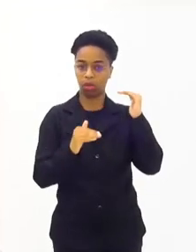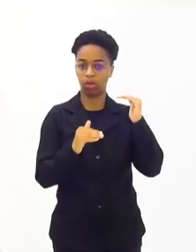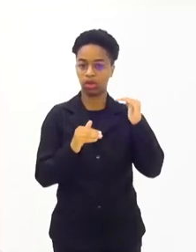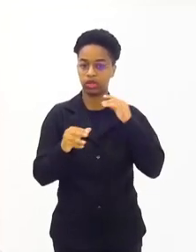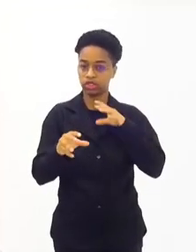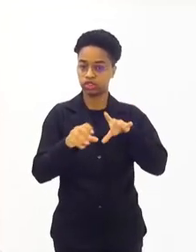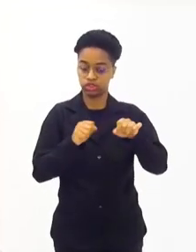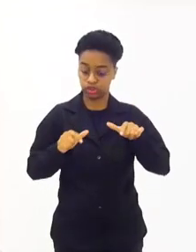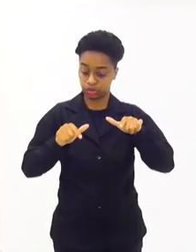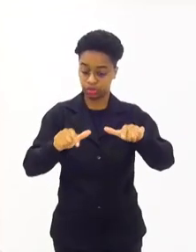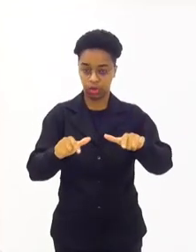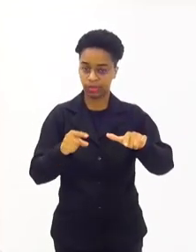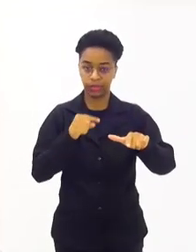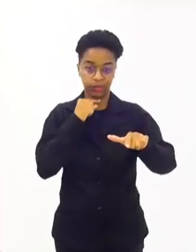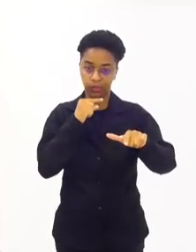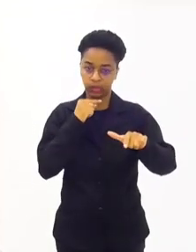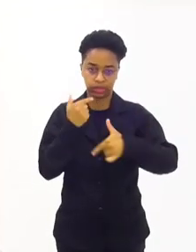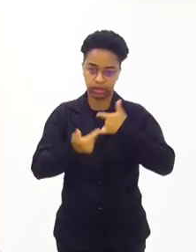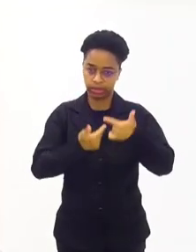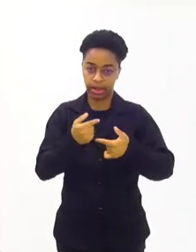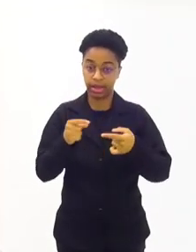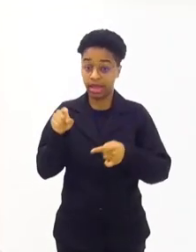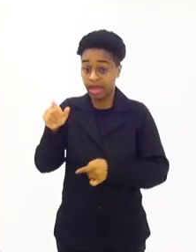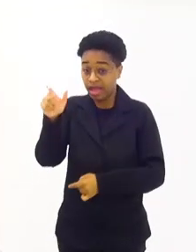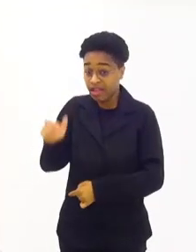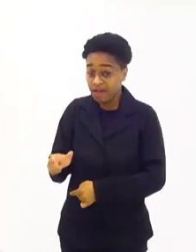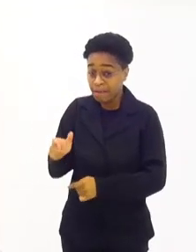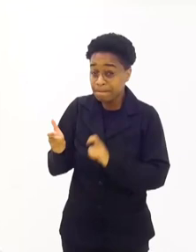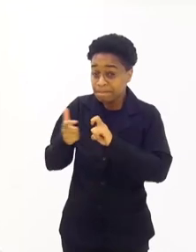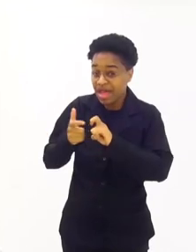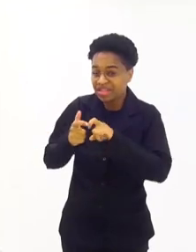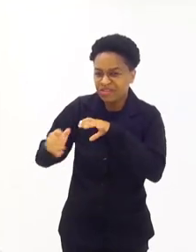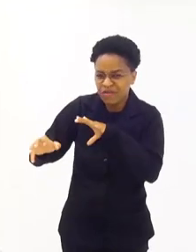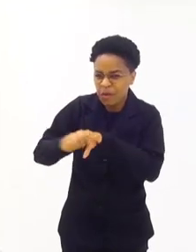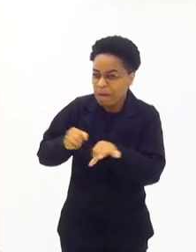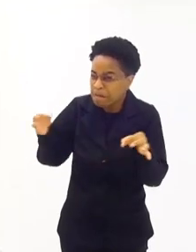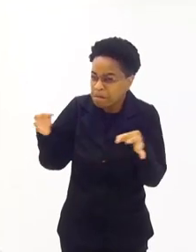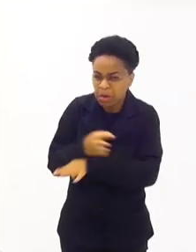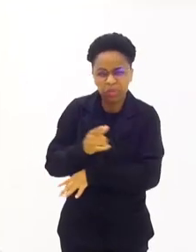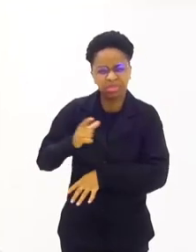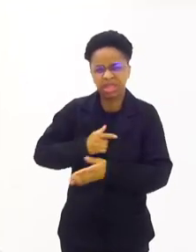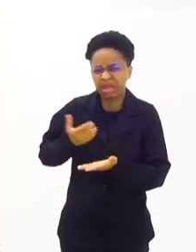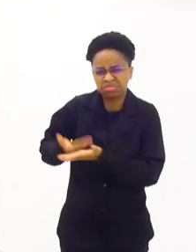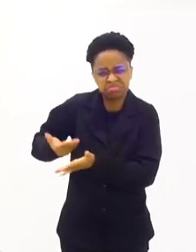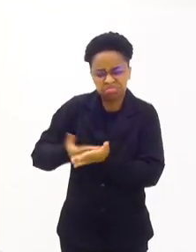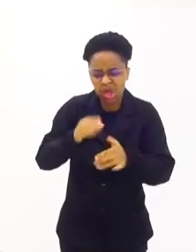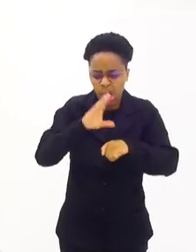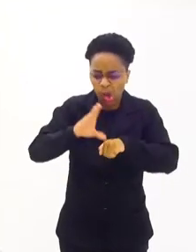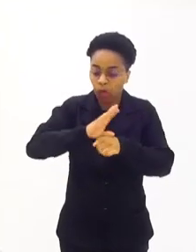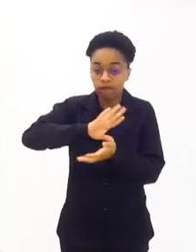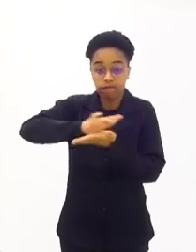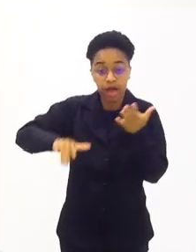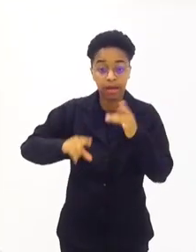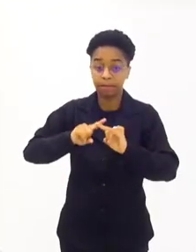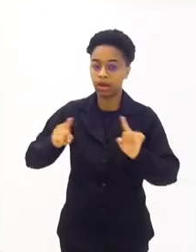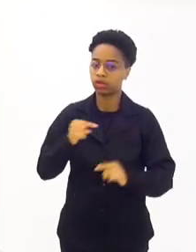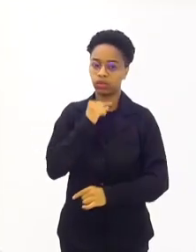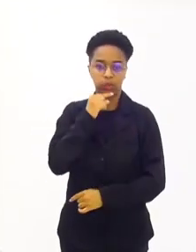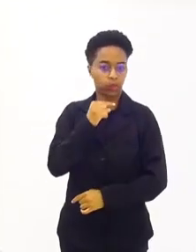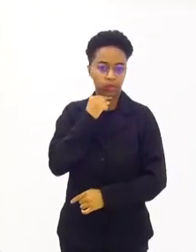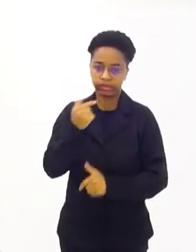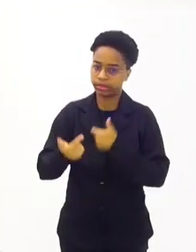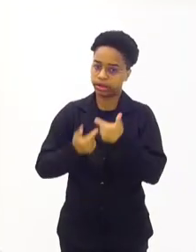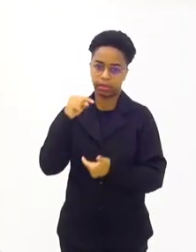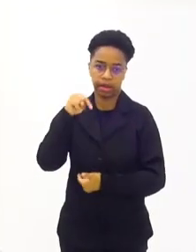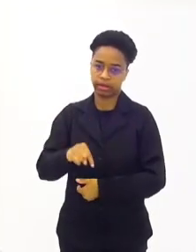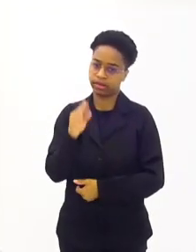do diploma, ela não consegue clinicar. é uma médica formada, que teria todas as especializações possíveis, mas ela não